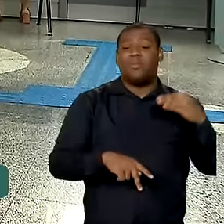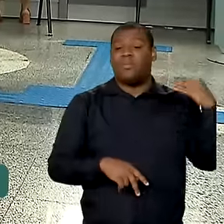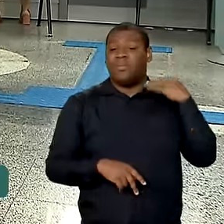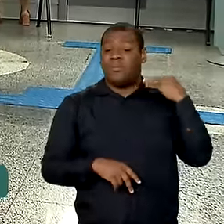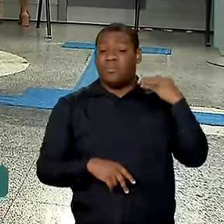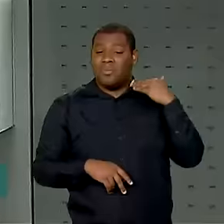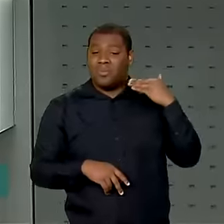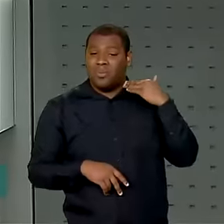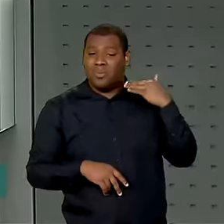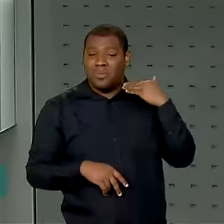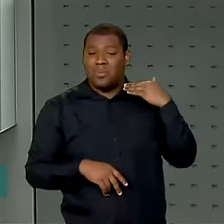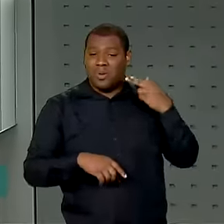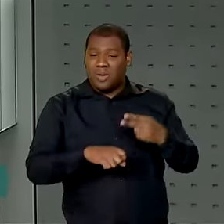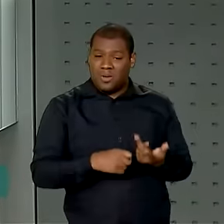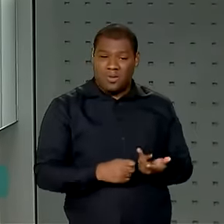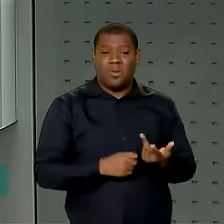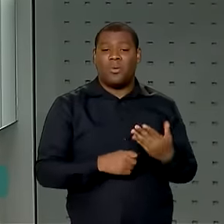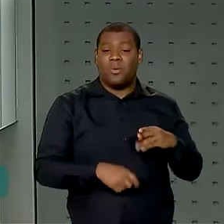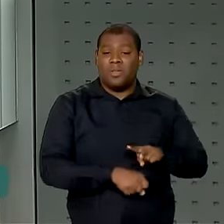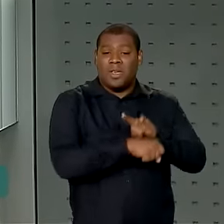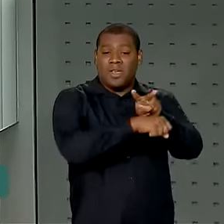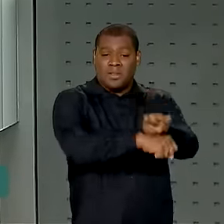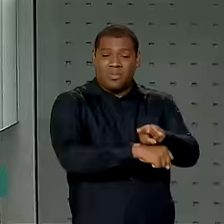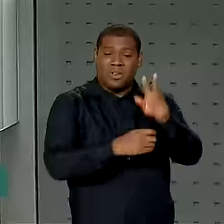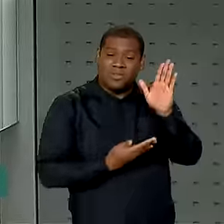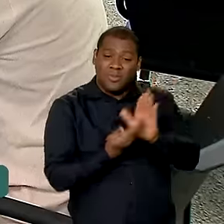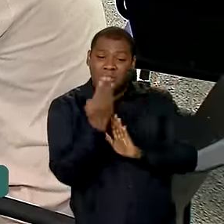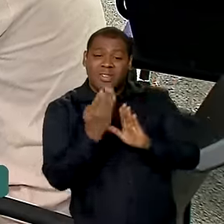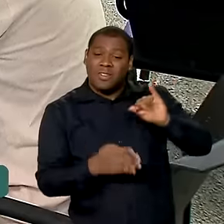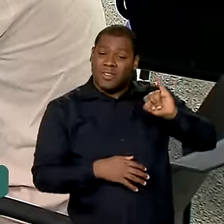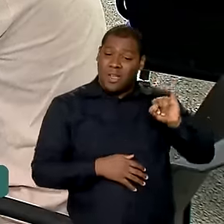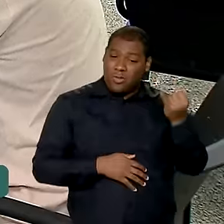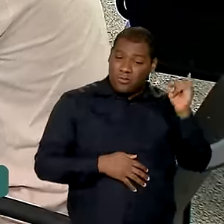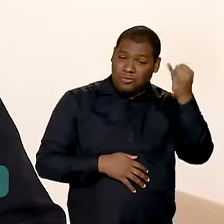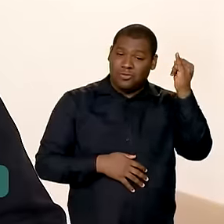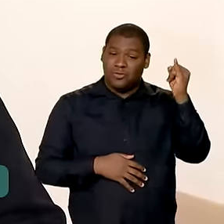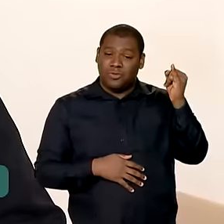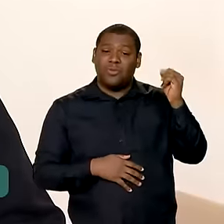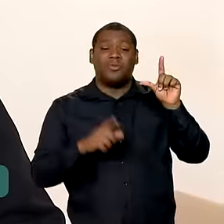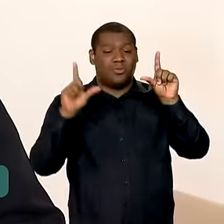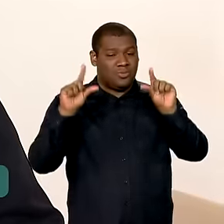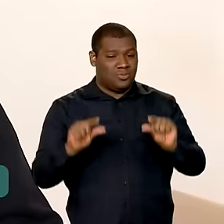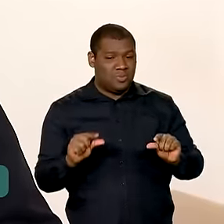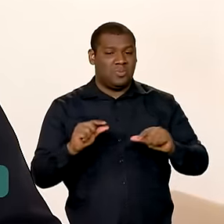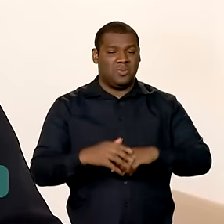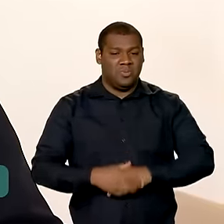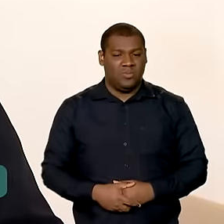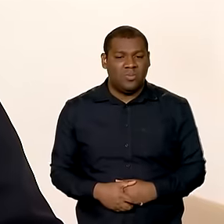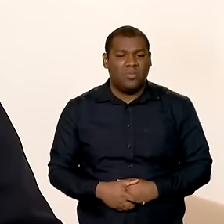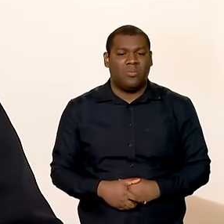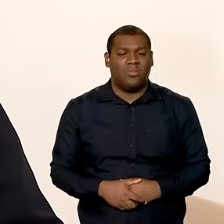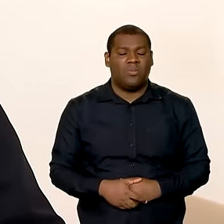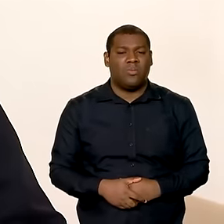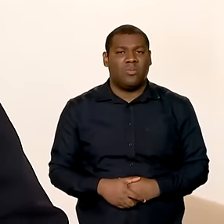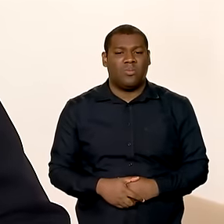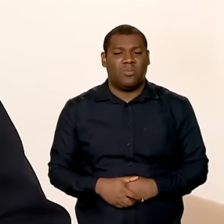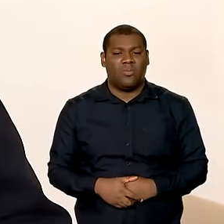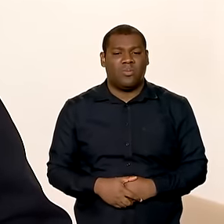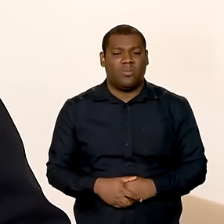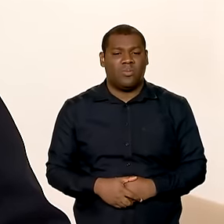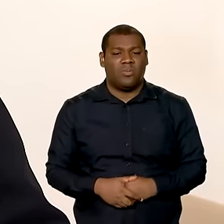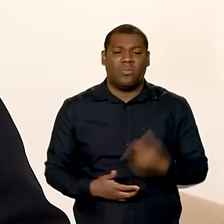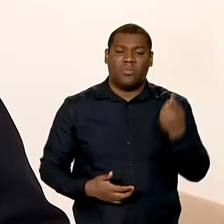aumentar as concessões de créditos com juros acessíveis. Vai fazer com que os recursos que já são